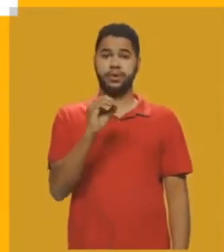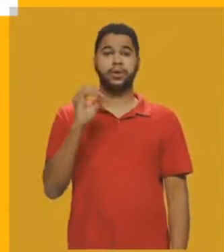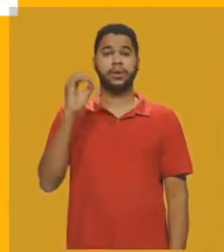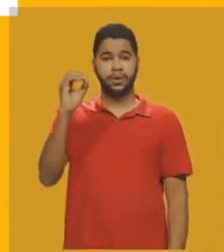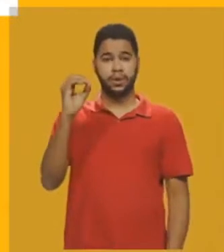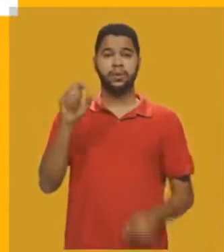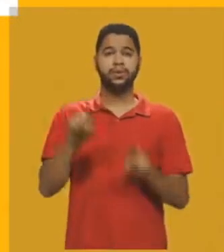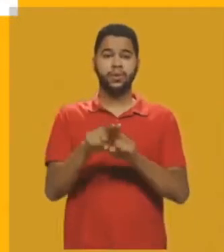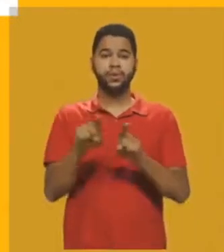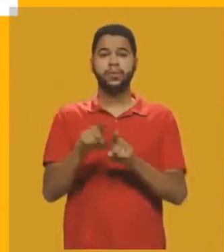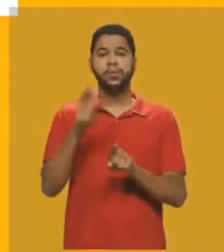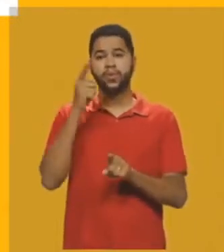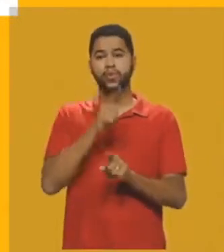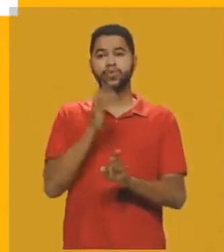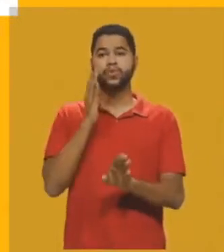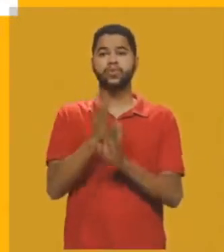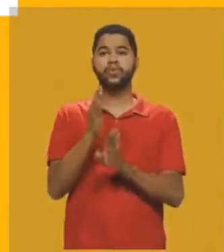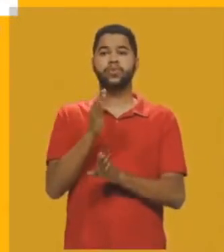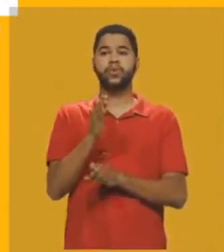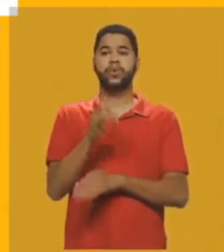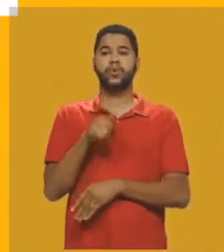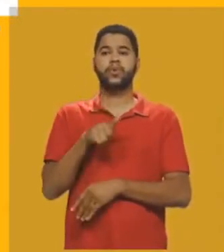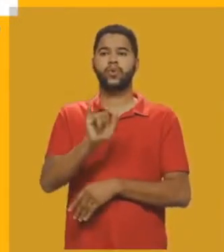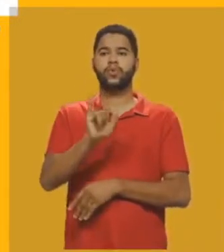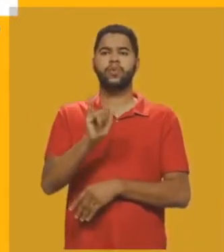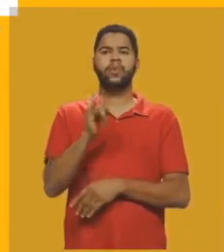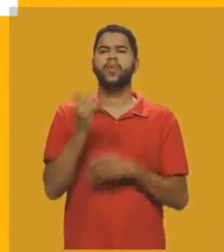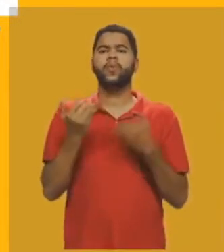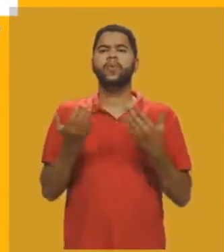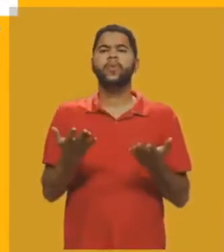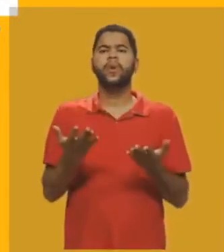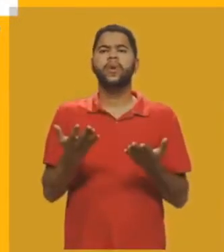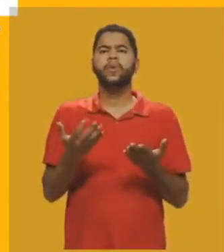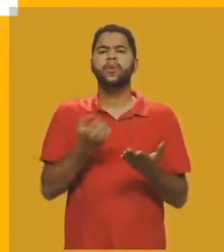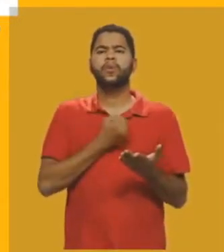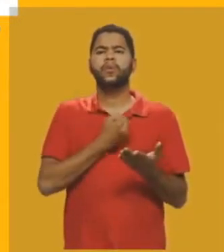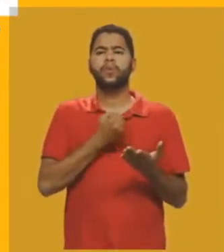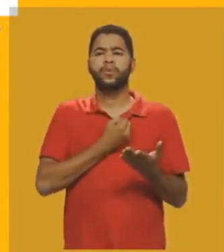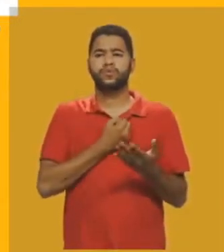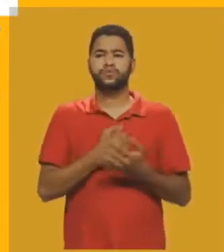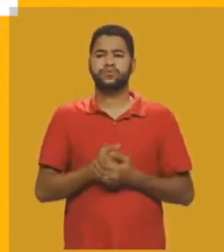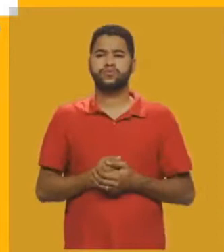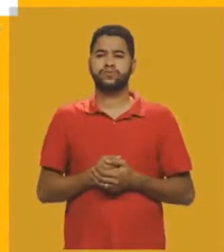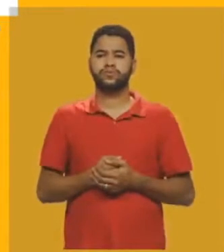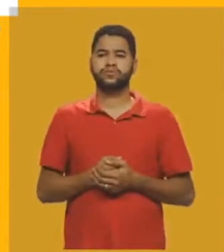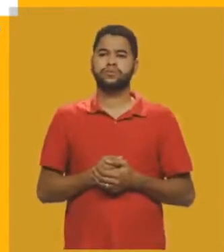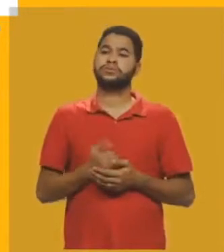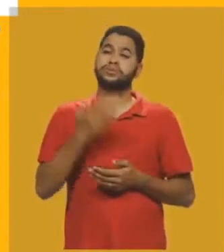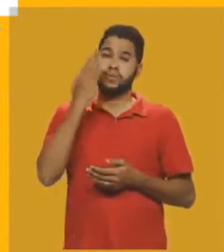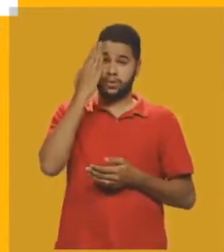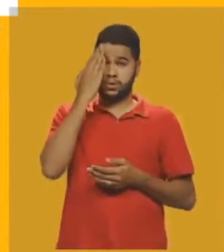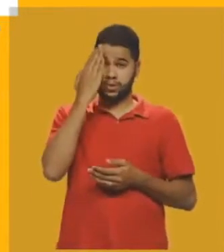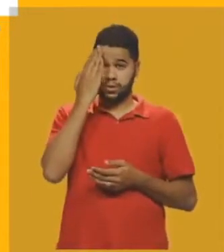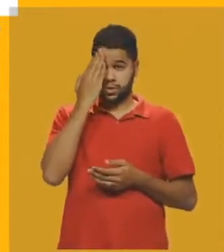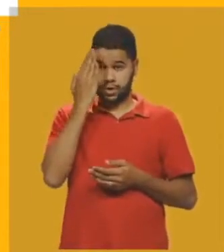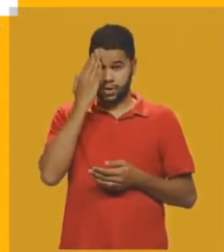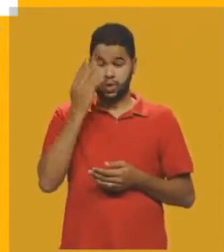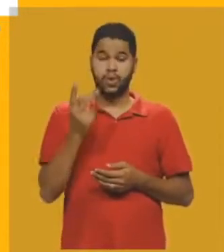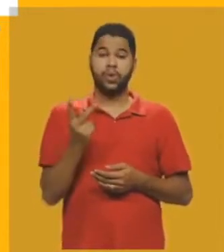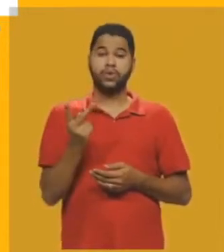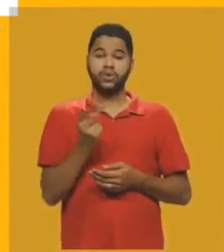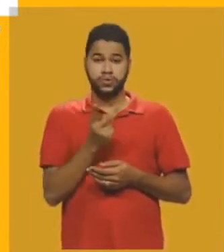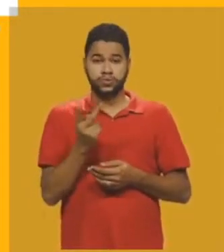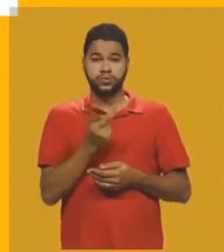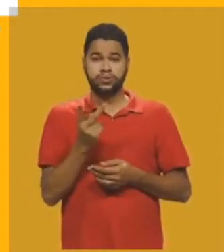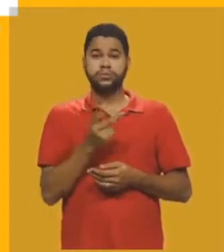consigo descobrir esse y, né? Qual o valor desse y? Eu sei que os dois aqui também